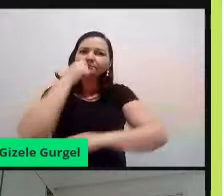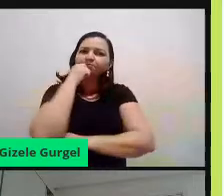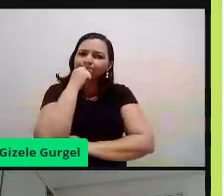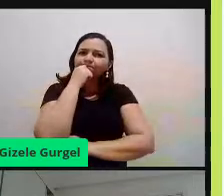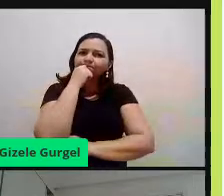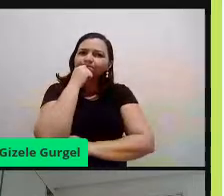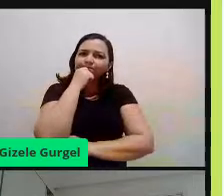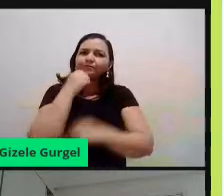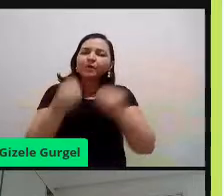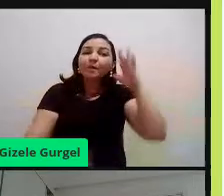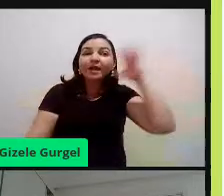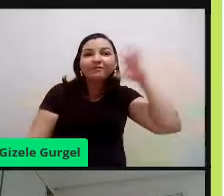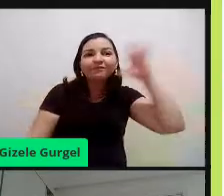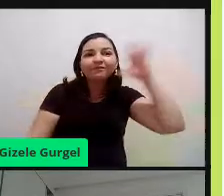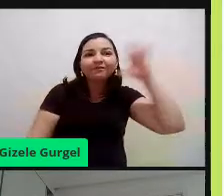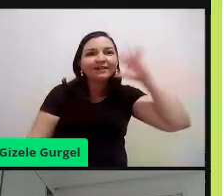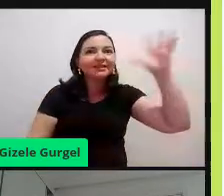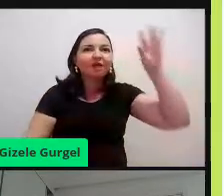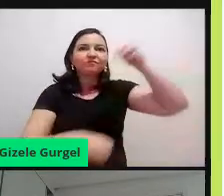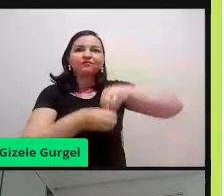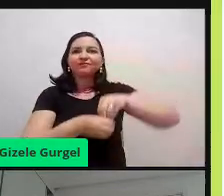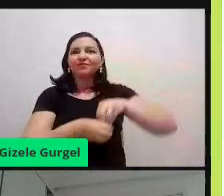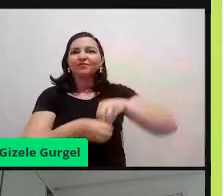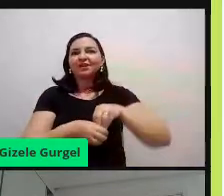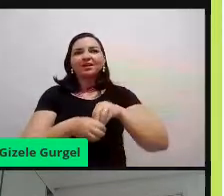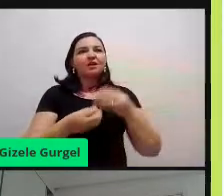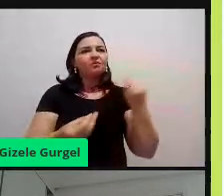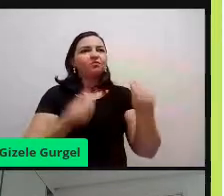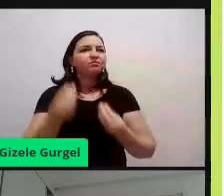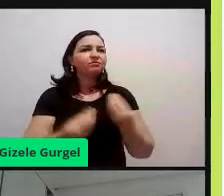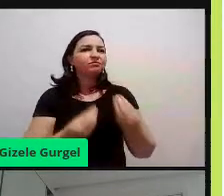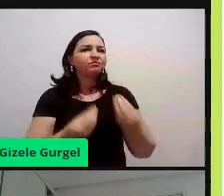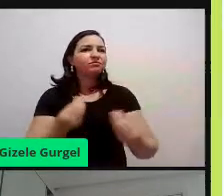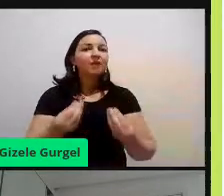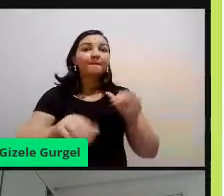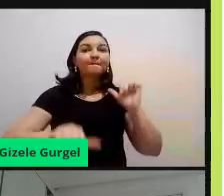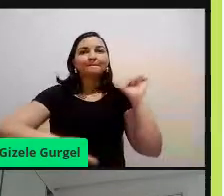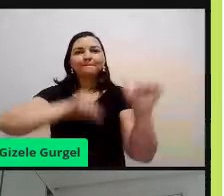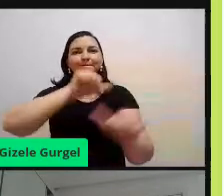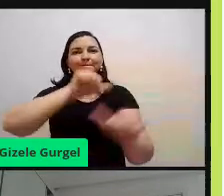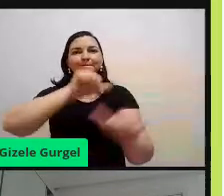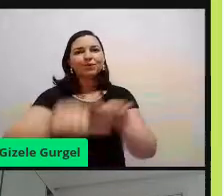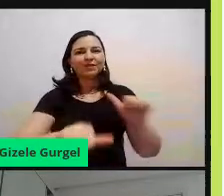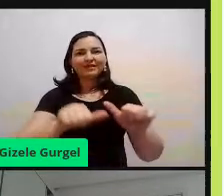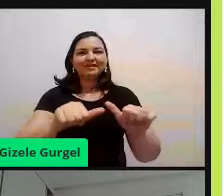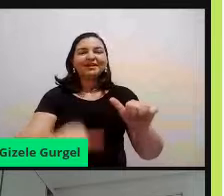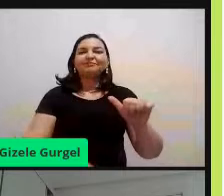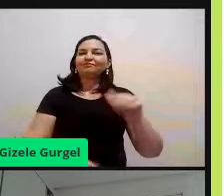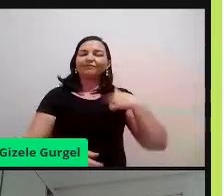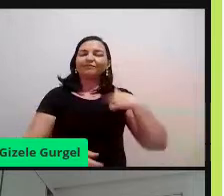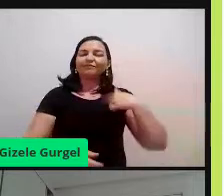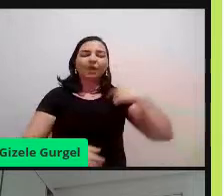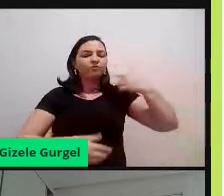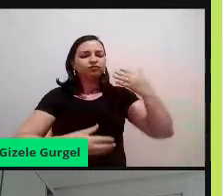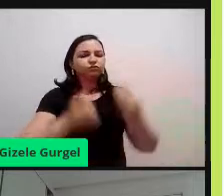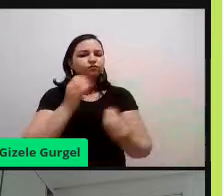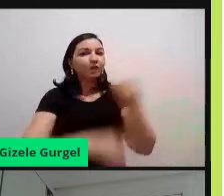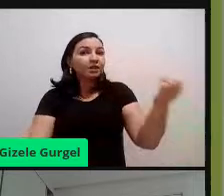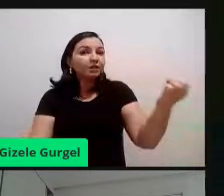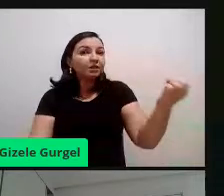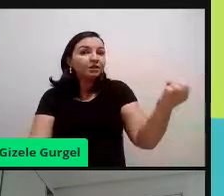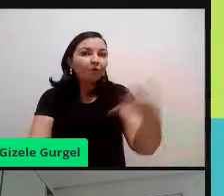reflexão, do, da, da mudança, né, da geração, de algo novo.